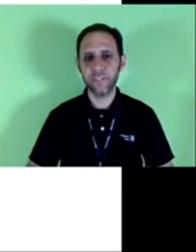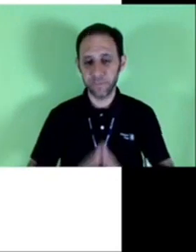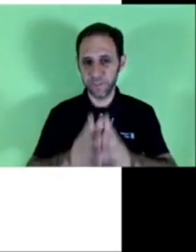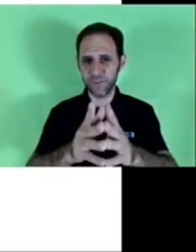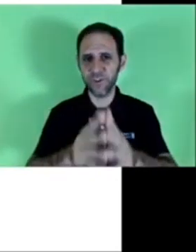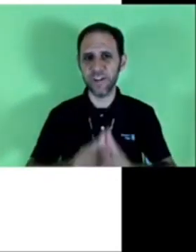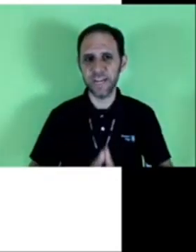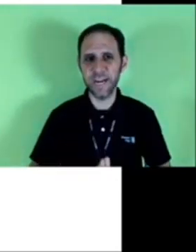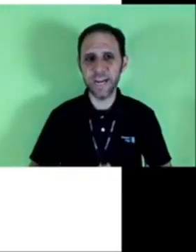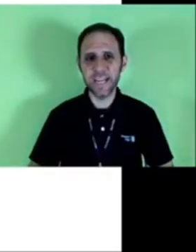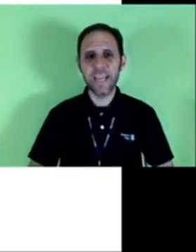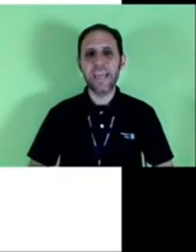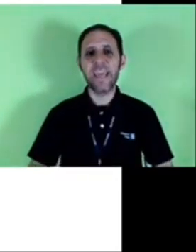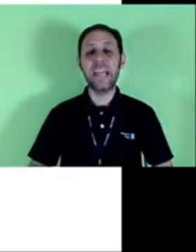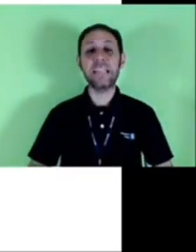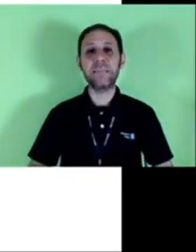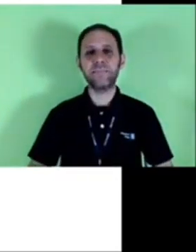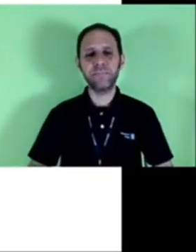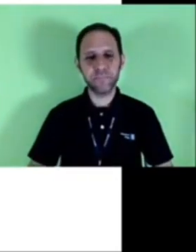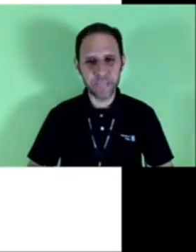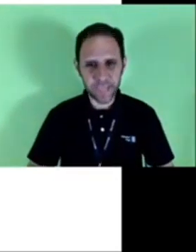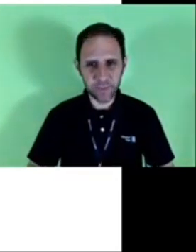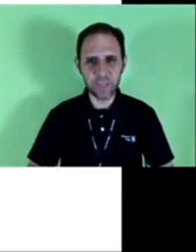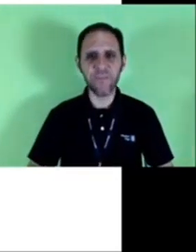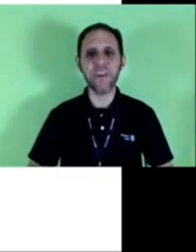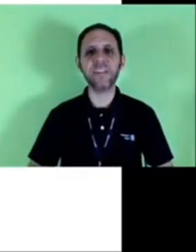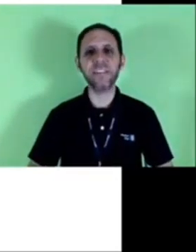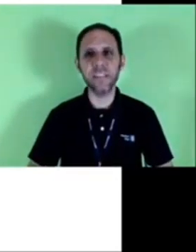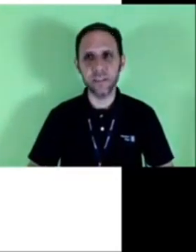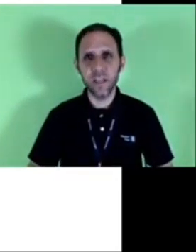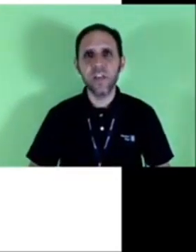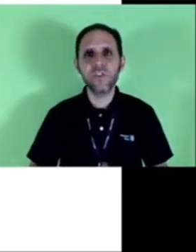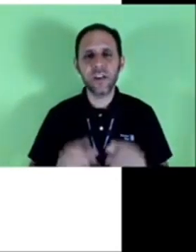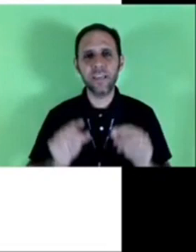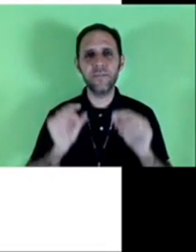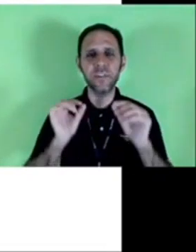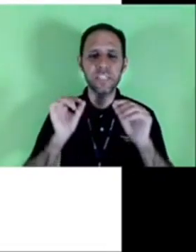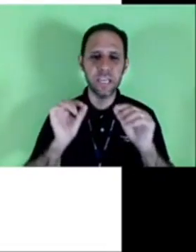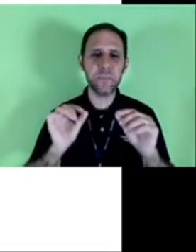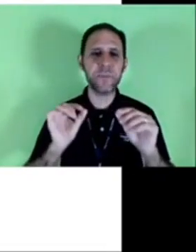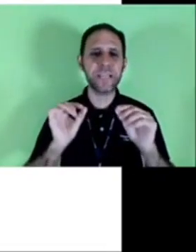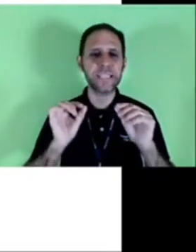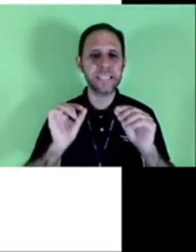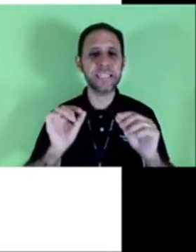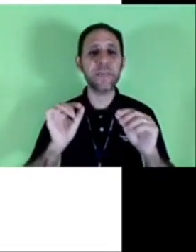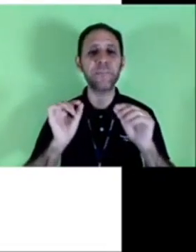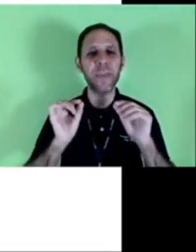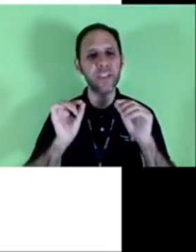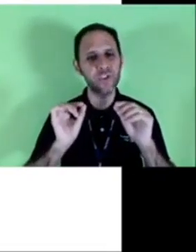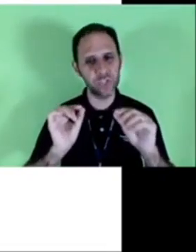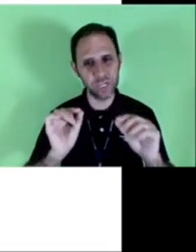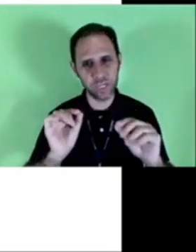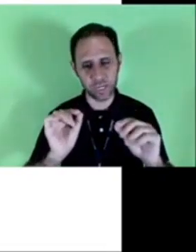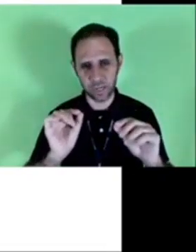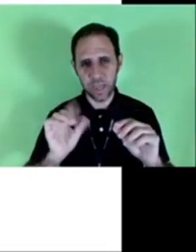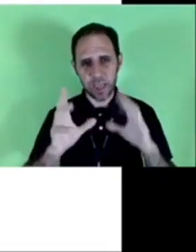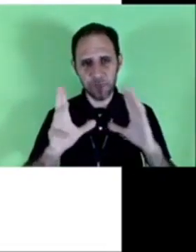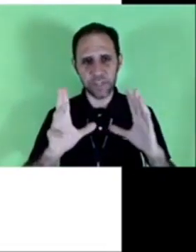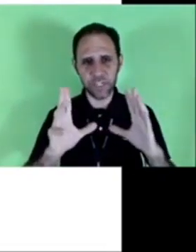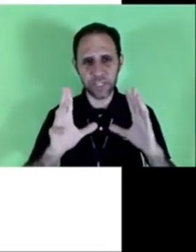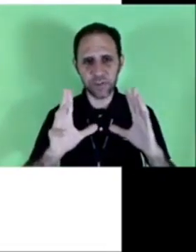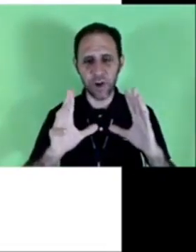já pensou ele tem o dever sim só que você precisa pedir